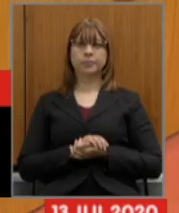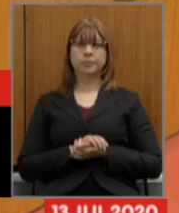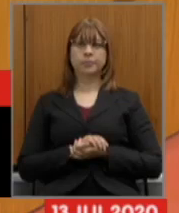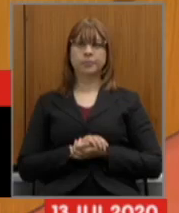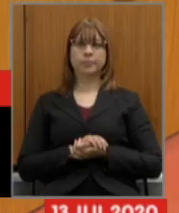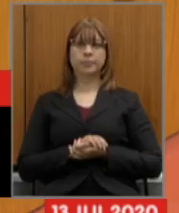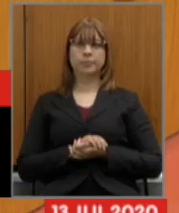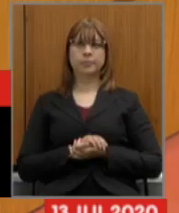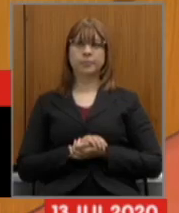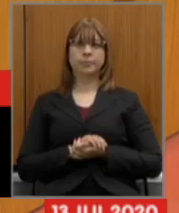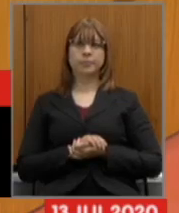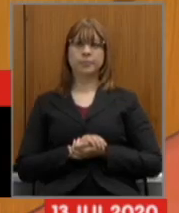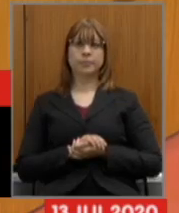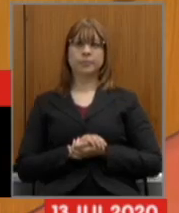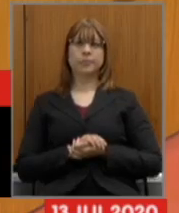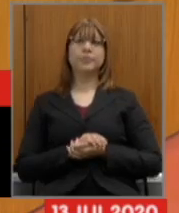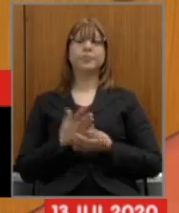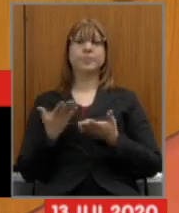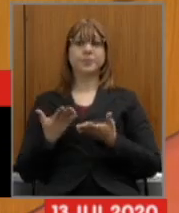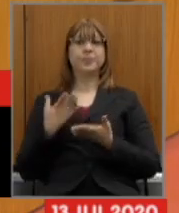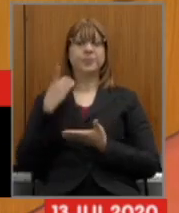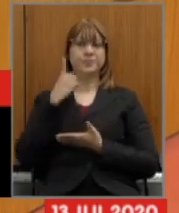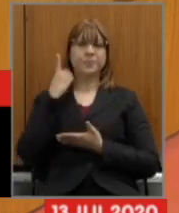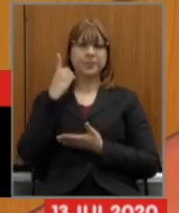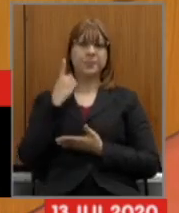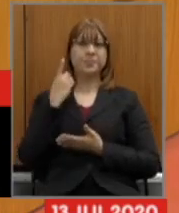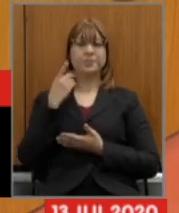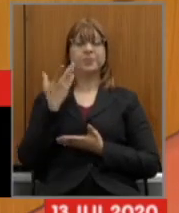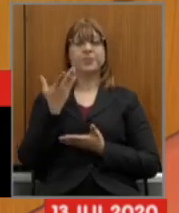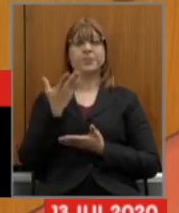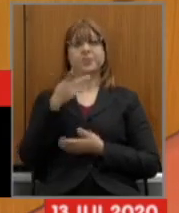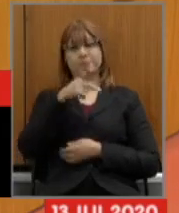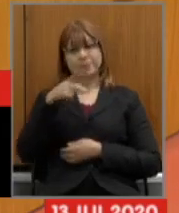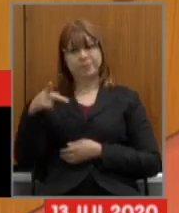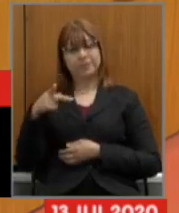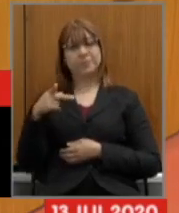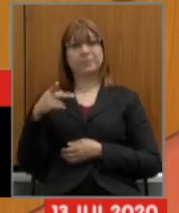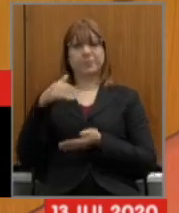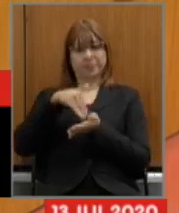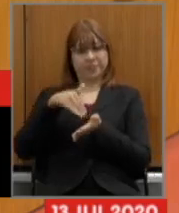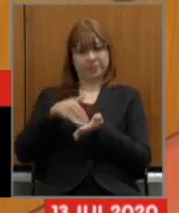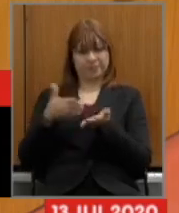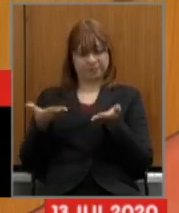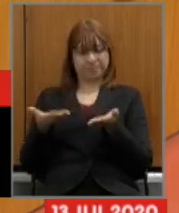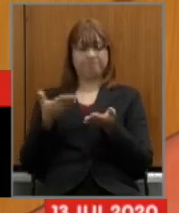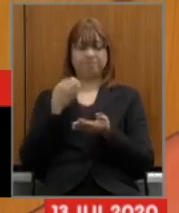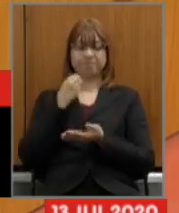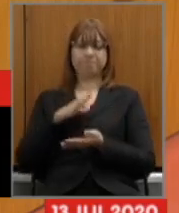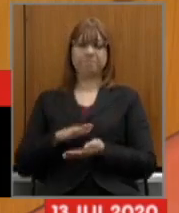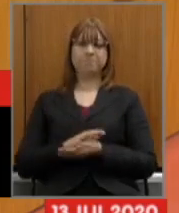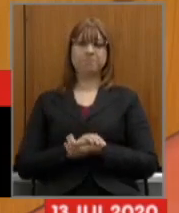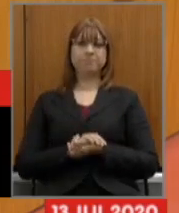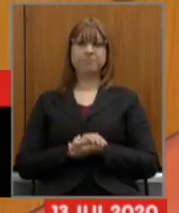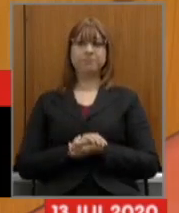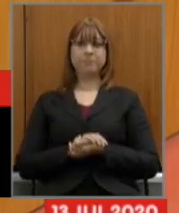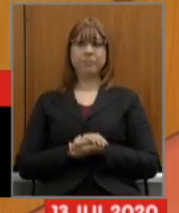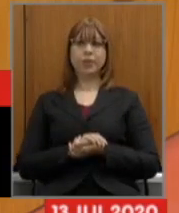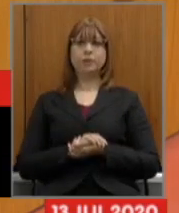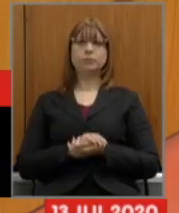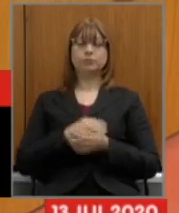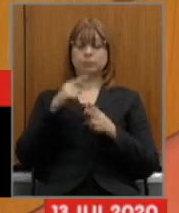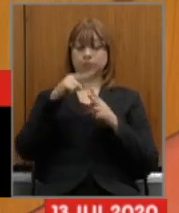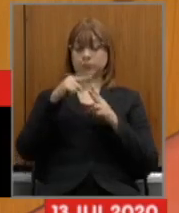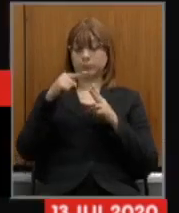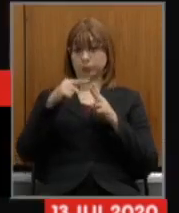meu presidente senhoras deputadas senhores deputados senhores secretários eu tenho aqui duas perguntas e um